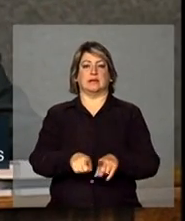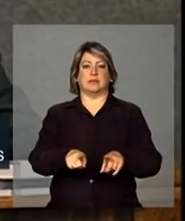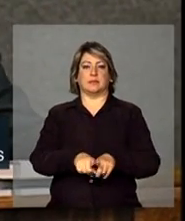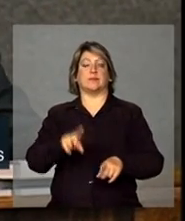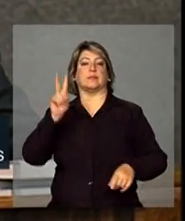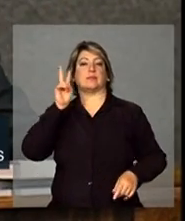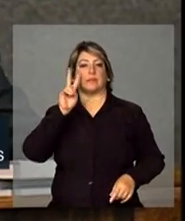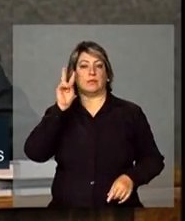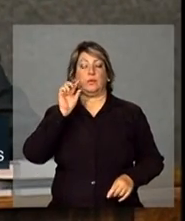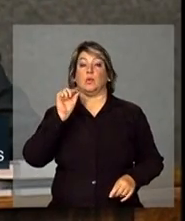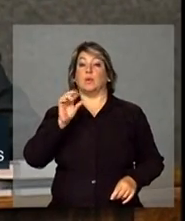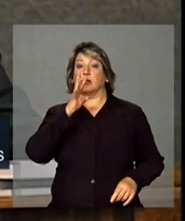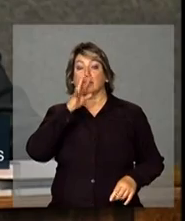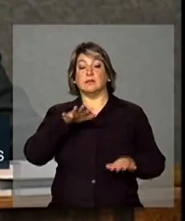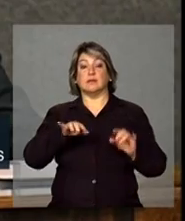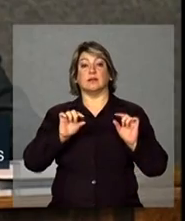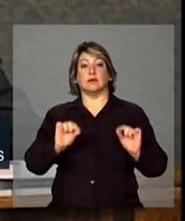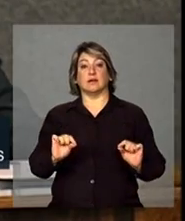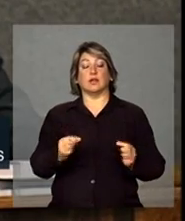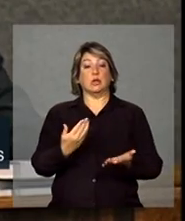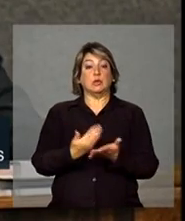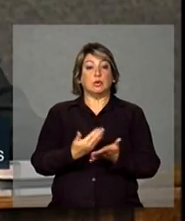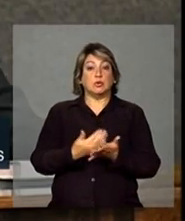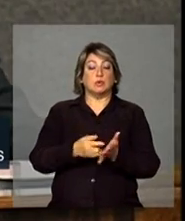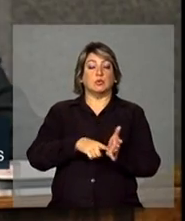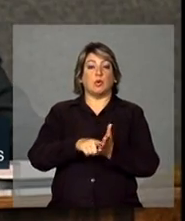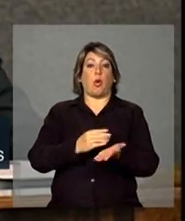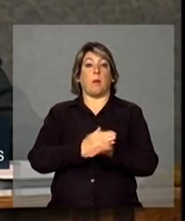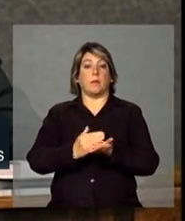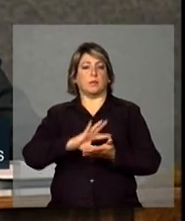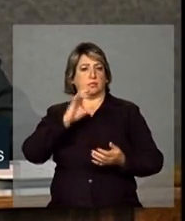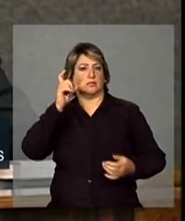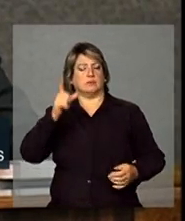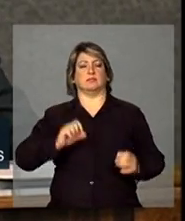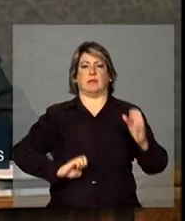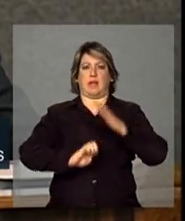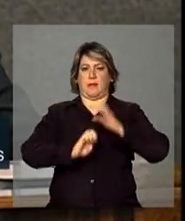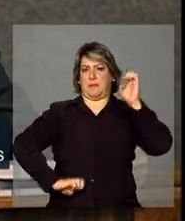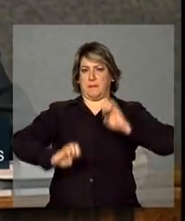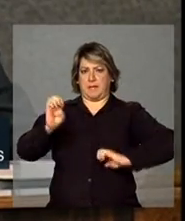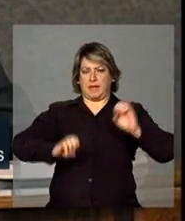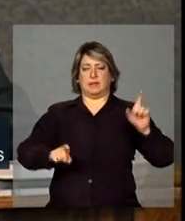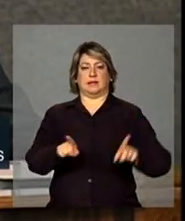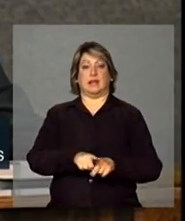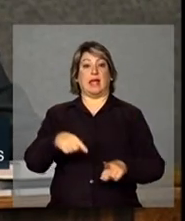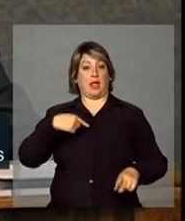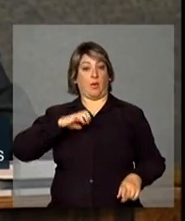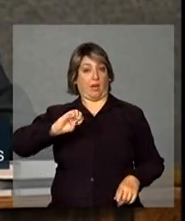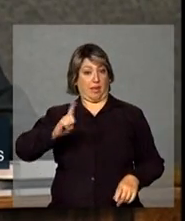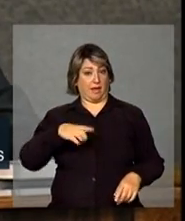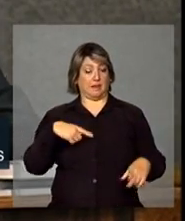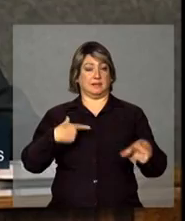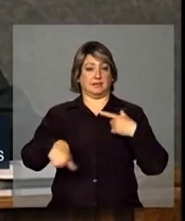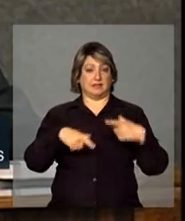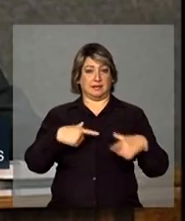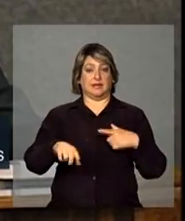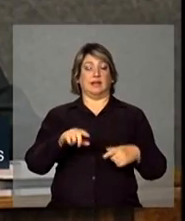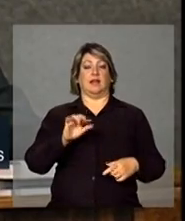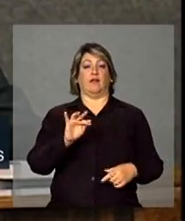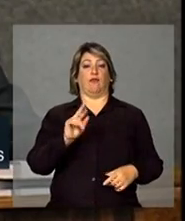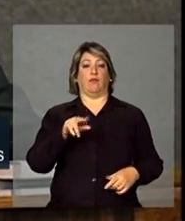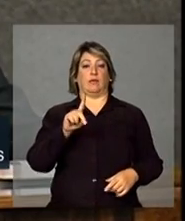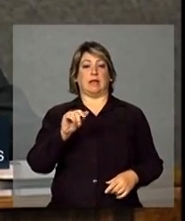do que é interessante são estudos que começaram a interessar às empresas também. Quando eu estava na Fundação Getúlio Vag estudando isso,